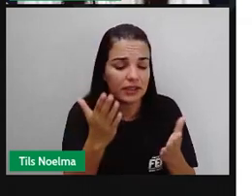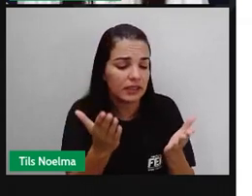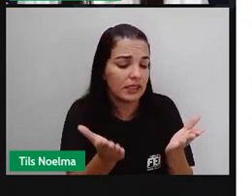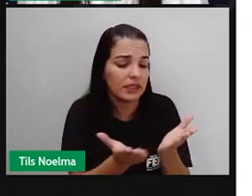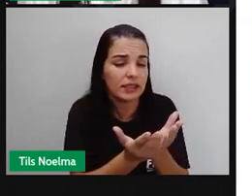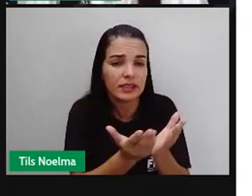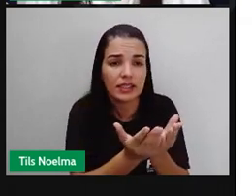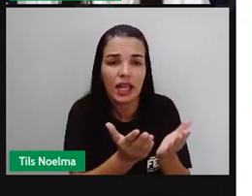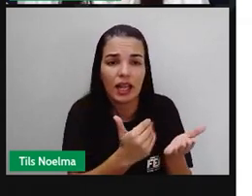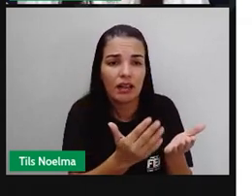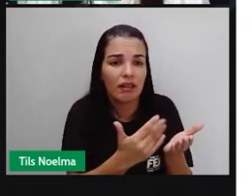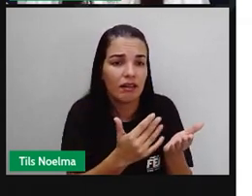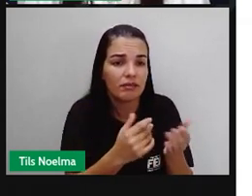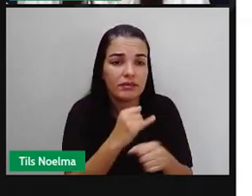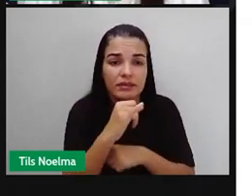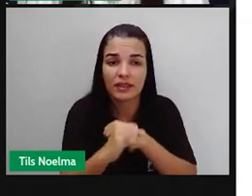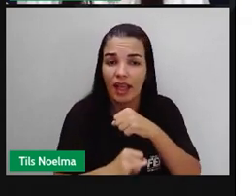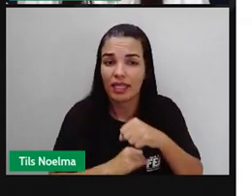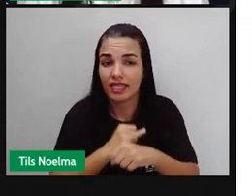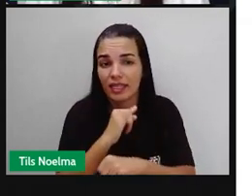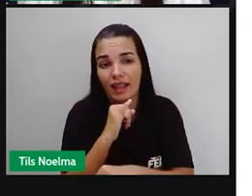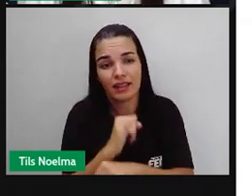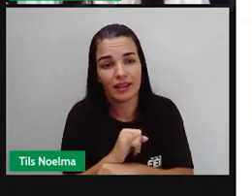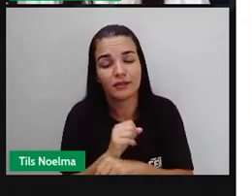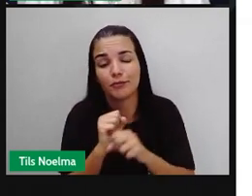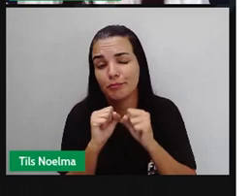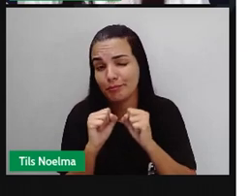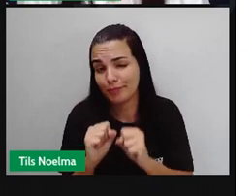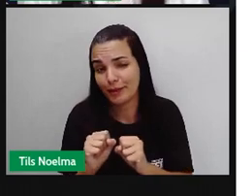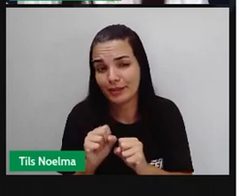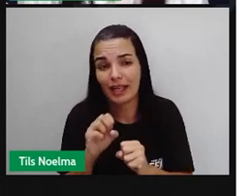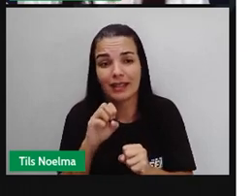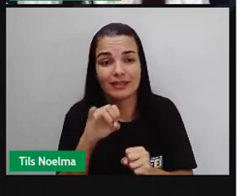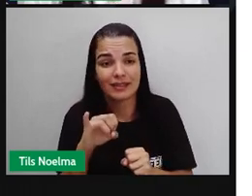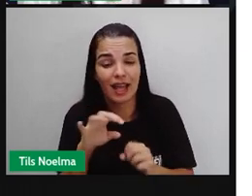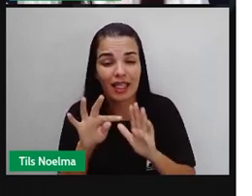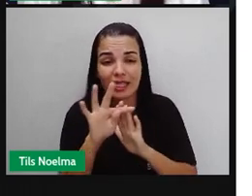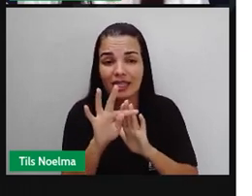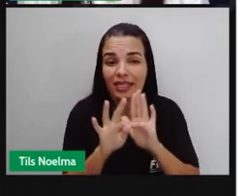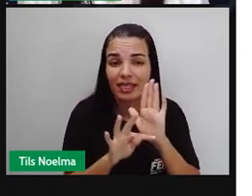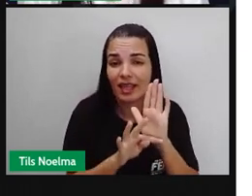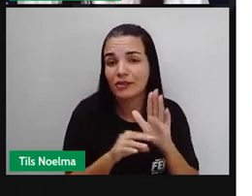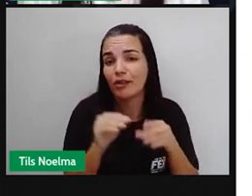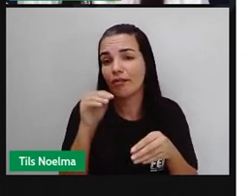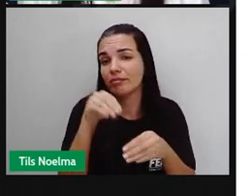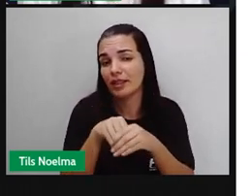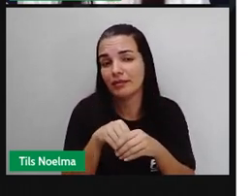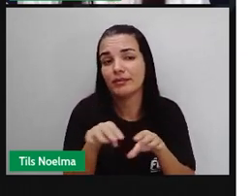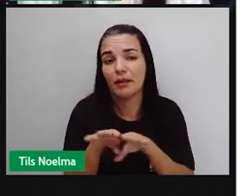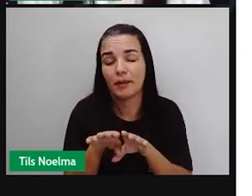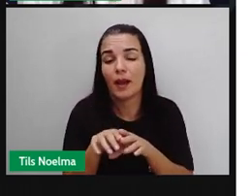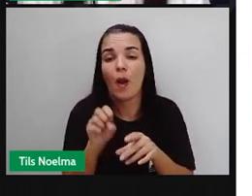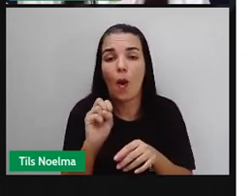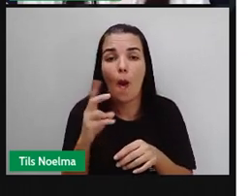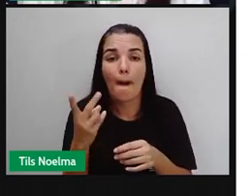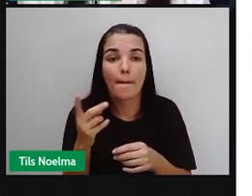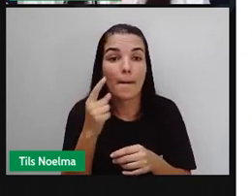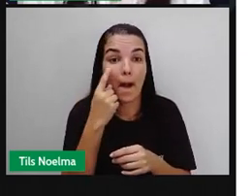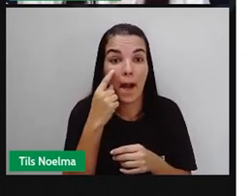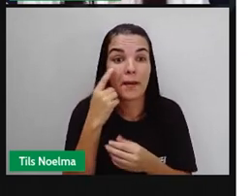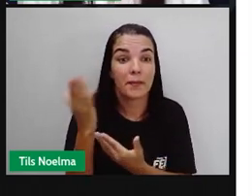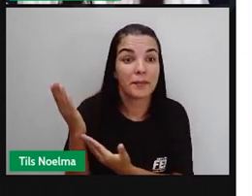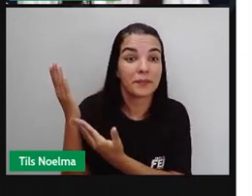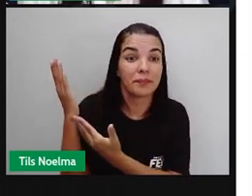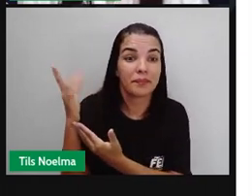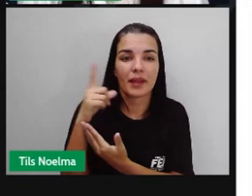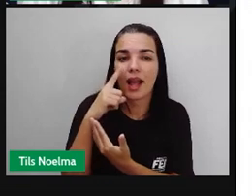né? Aí na internet, os próprios textos, se vocês não encontrarem o livro em si, ou nas escolas de vocês. O Gato de Botas,